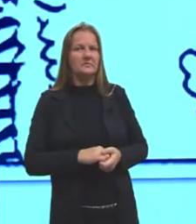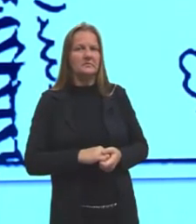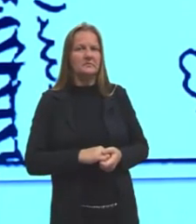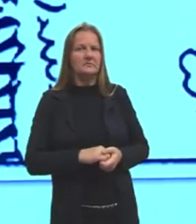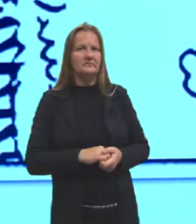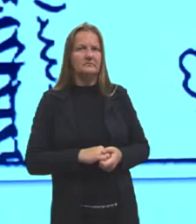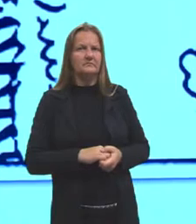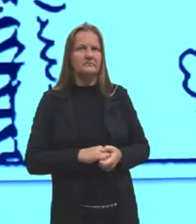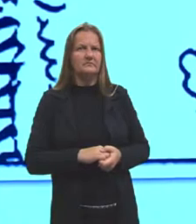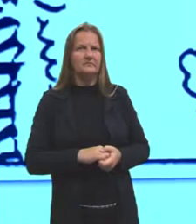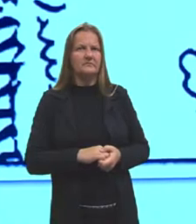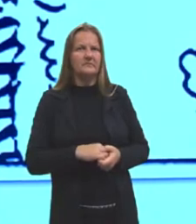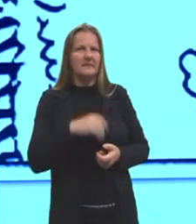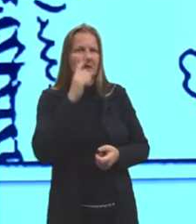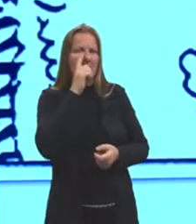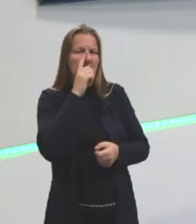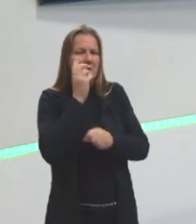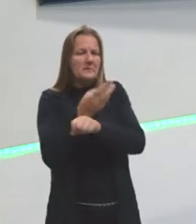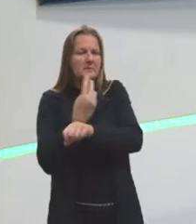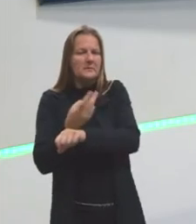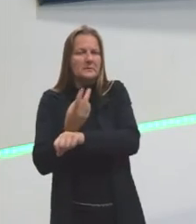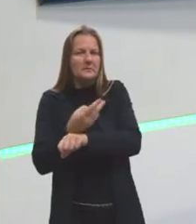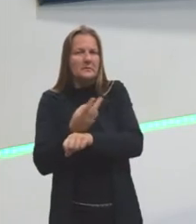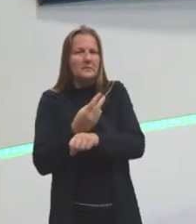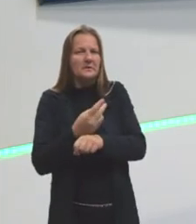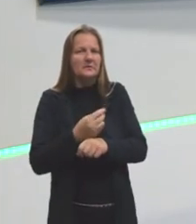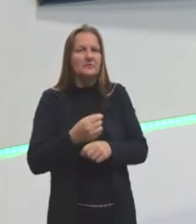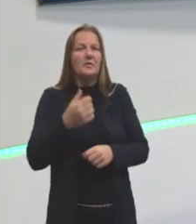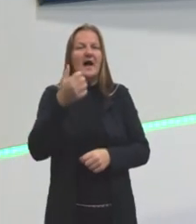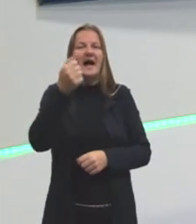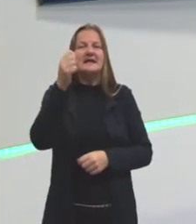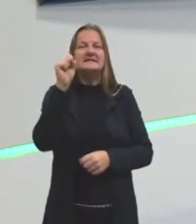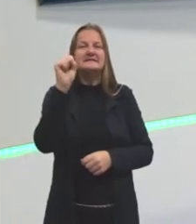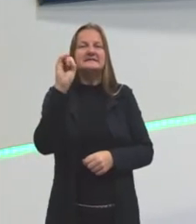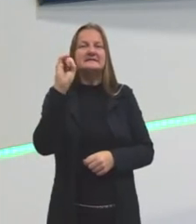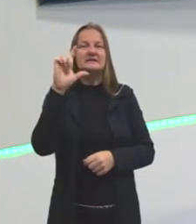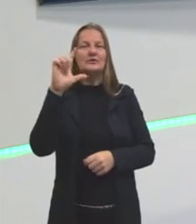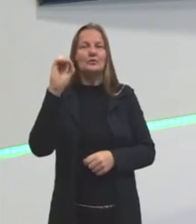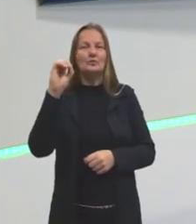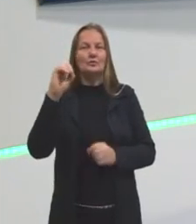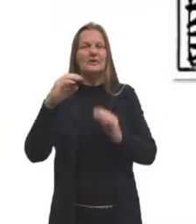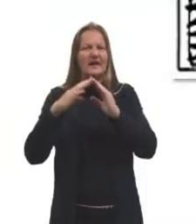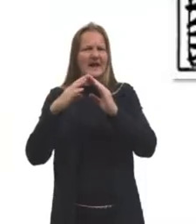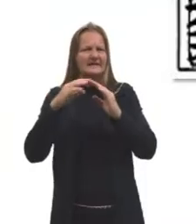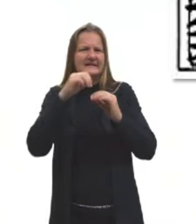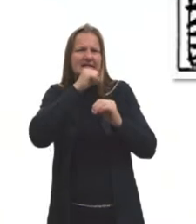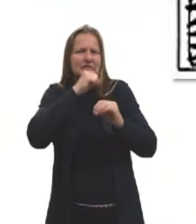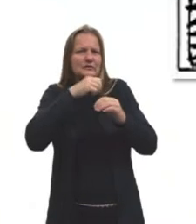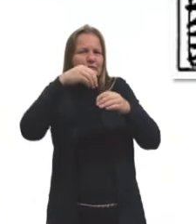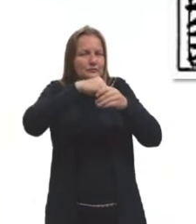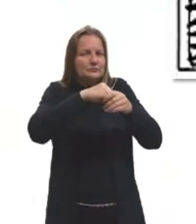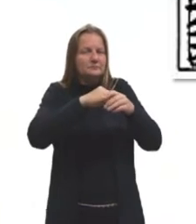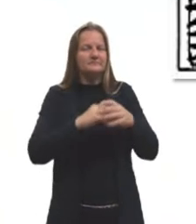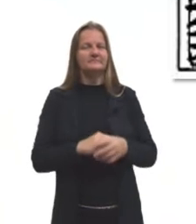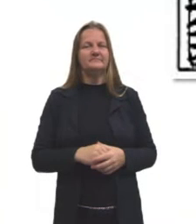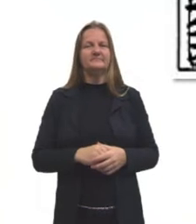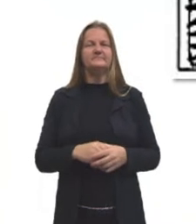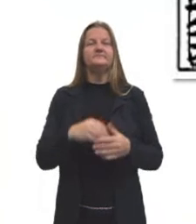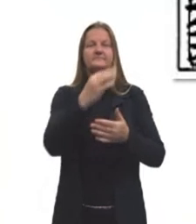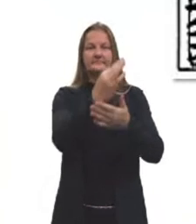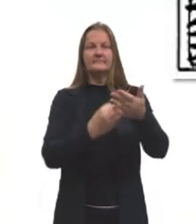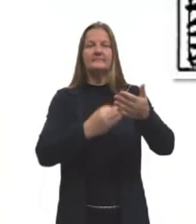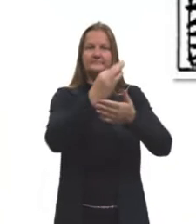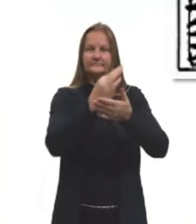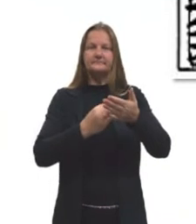procurando asilos. Então, aqui a gente tem também mais um caso aí, em que um tipo de texto,